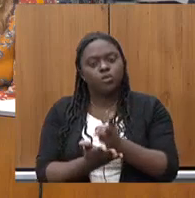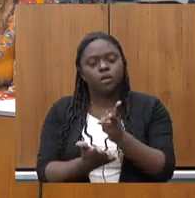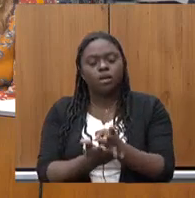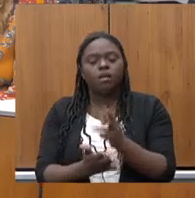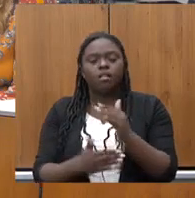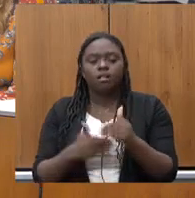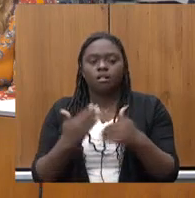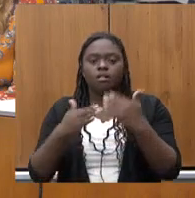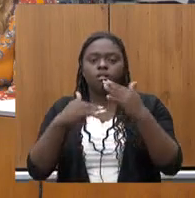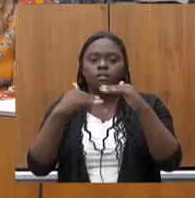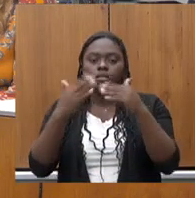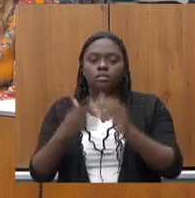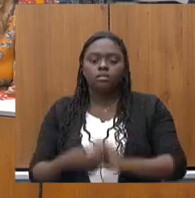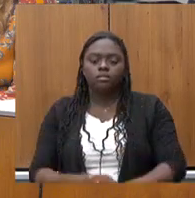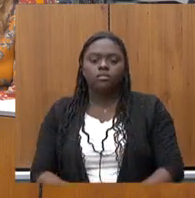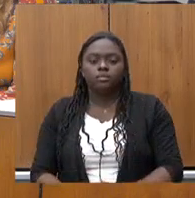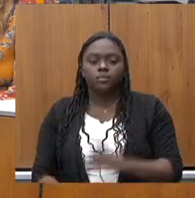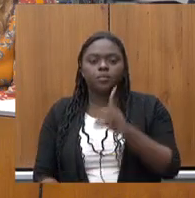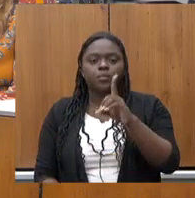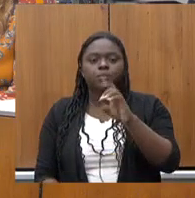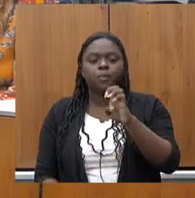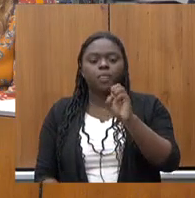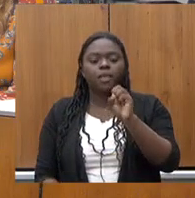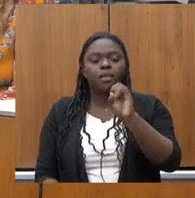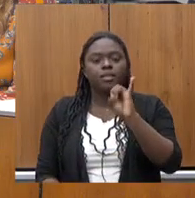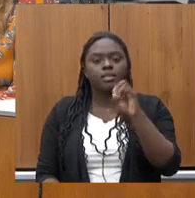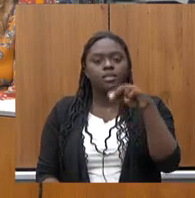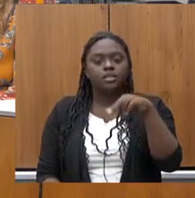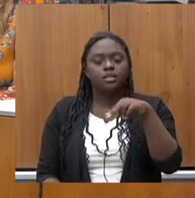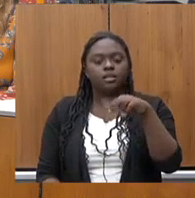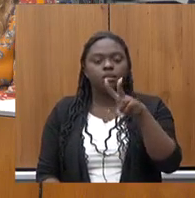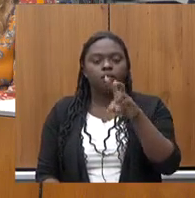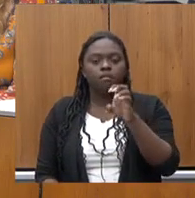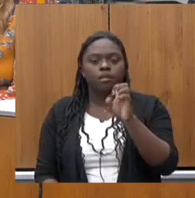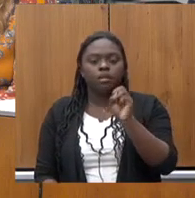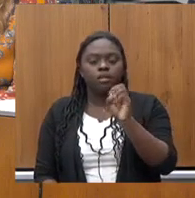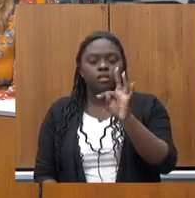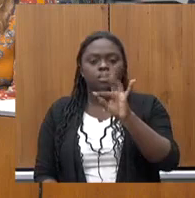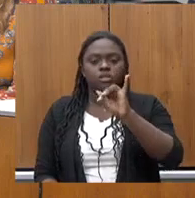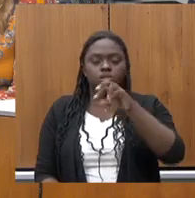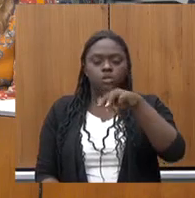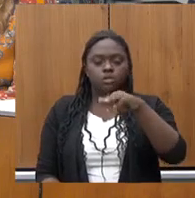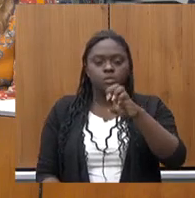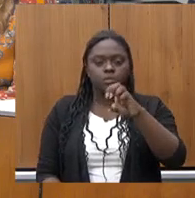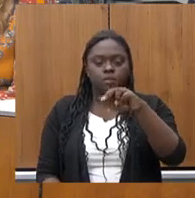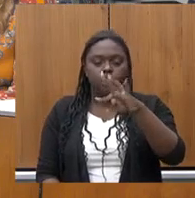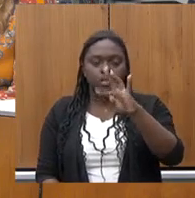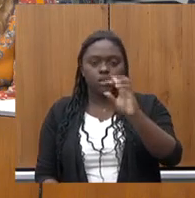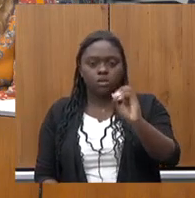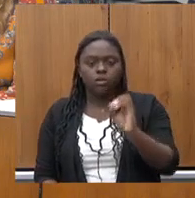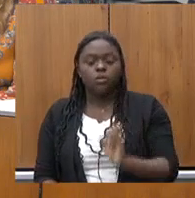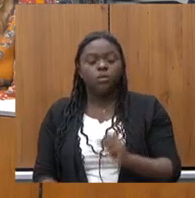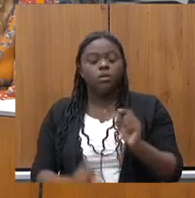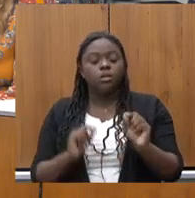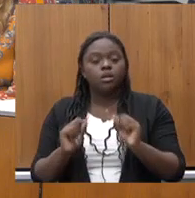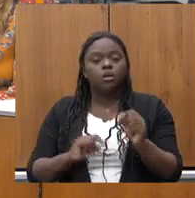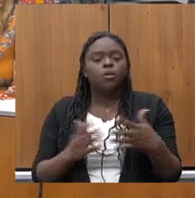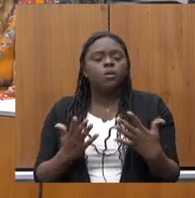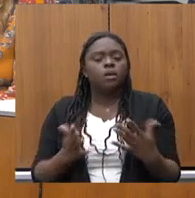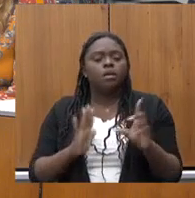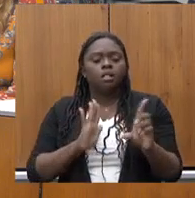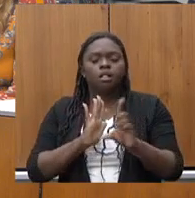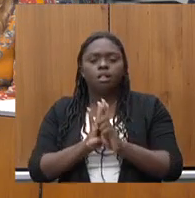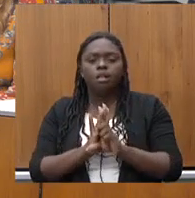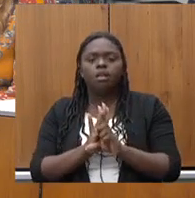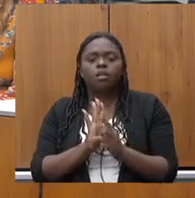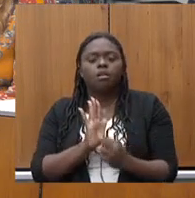toada de desinvestimentos aquilo que precisa de lei será trazido para essa casa e a gente conta muito com o